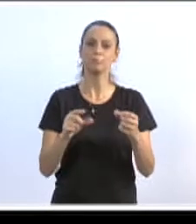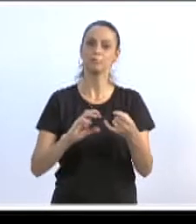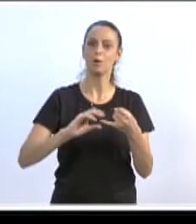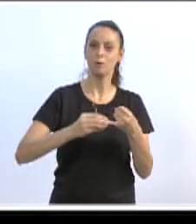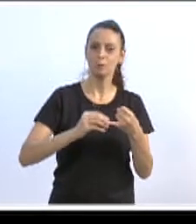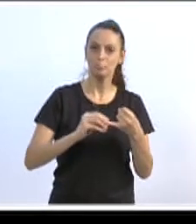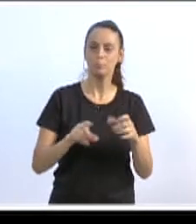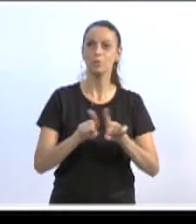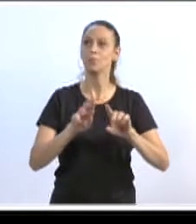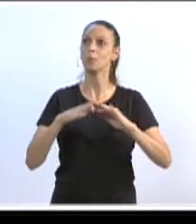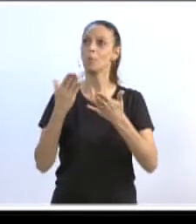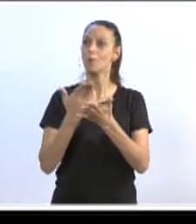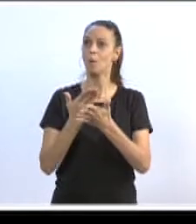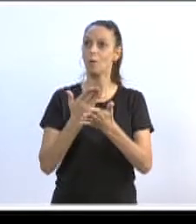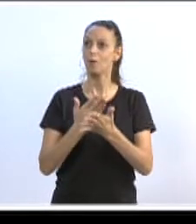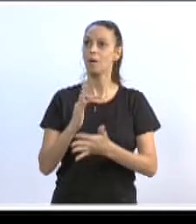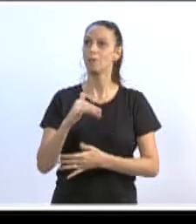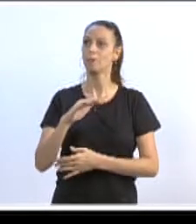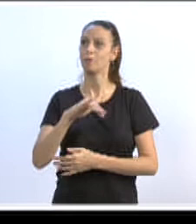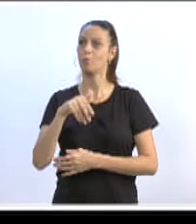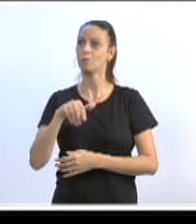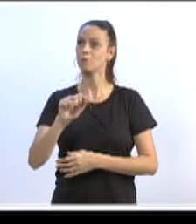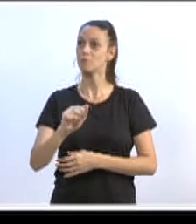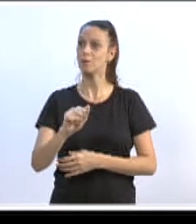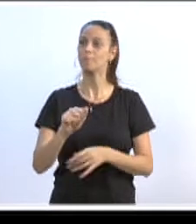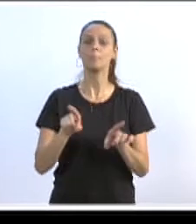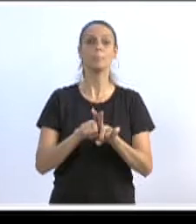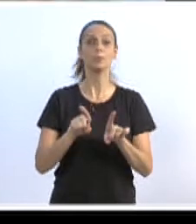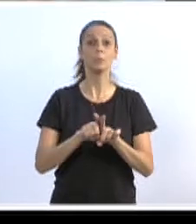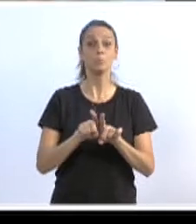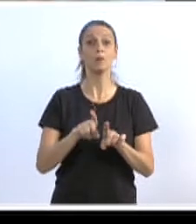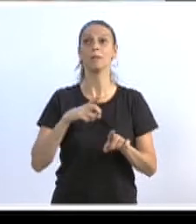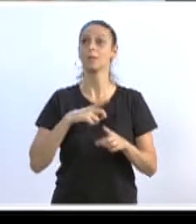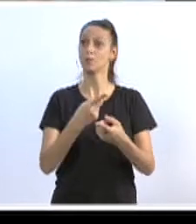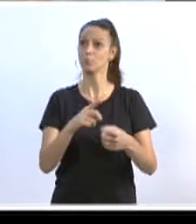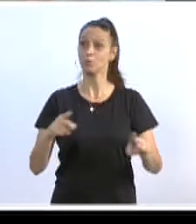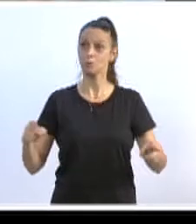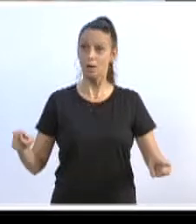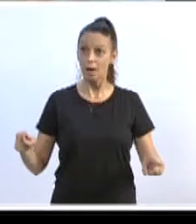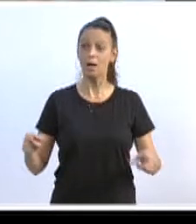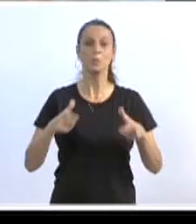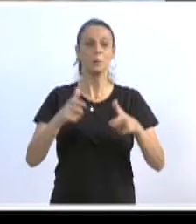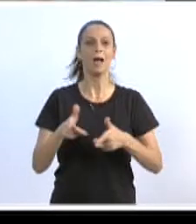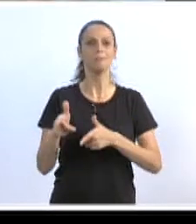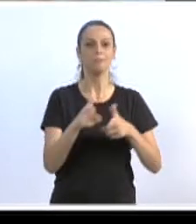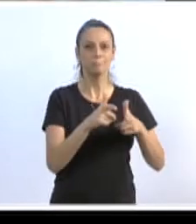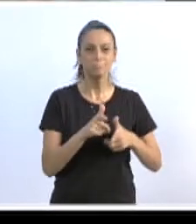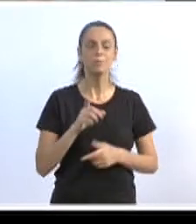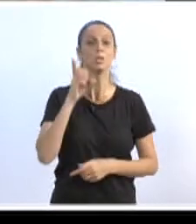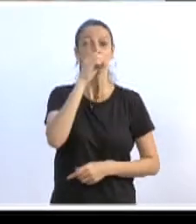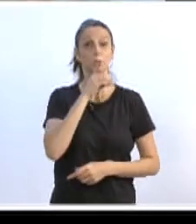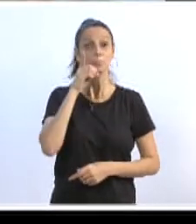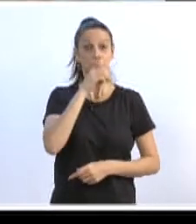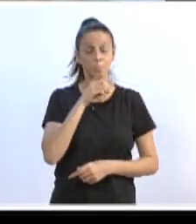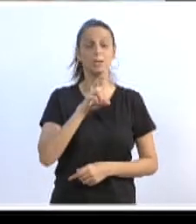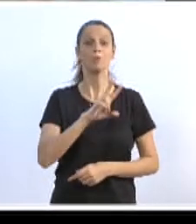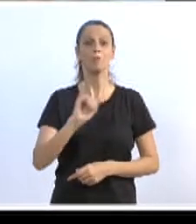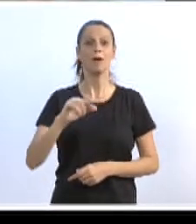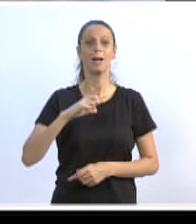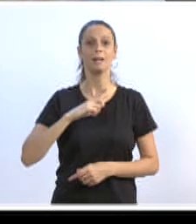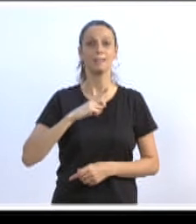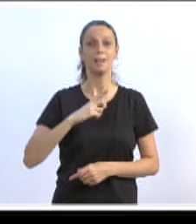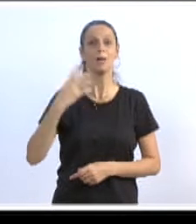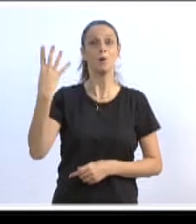Fronza, próximo ao Grêmio. Também sábado, o Souracho do Clube de Cacetiro Blumenauense. No domingo acontecerá o quarto